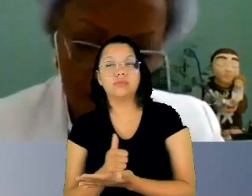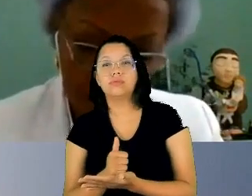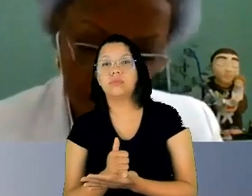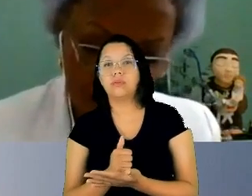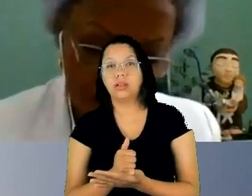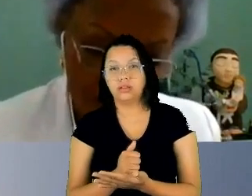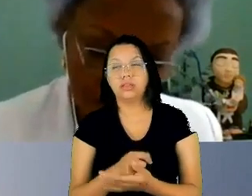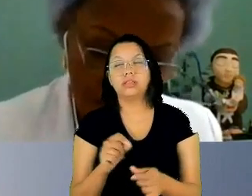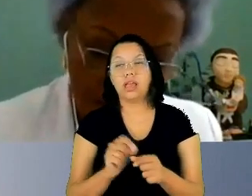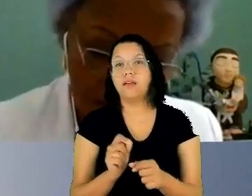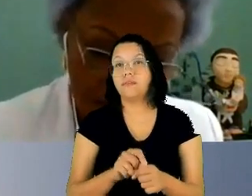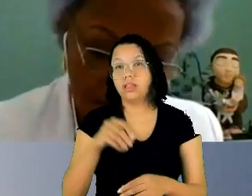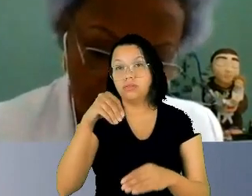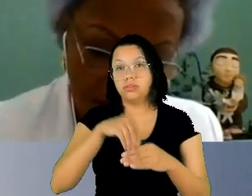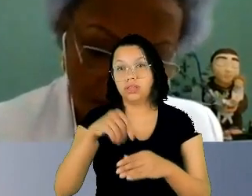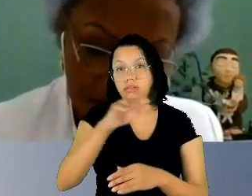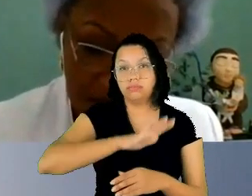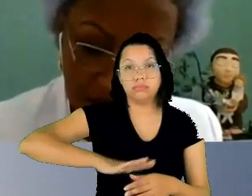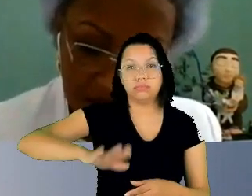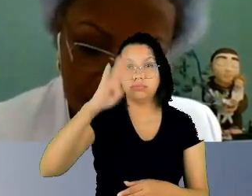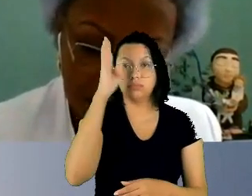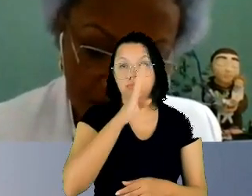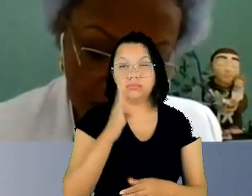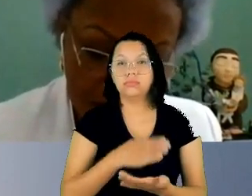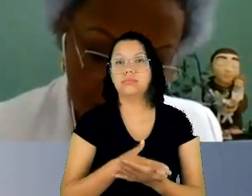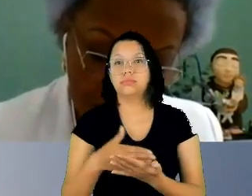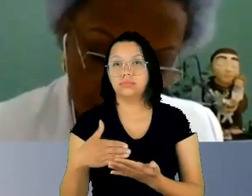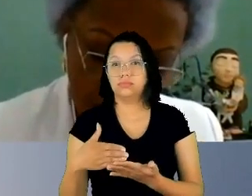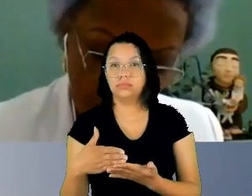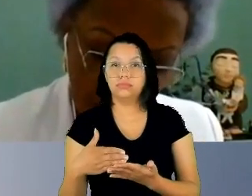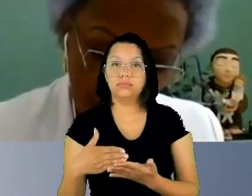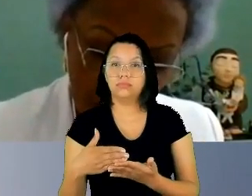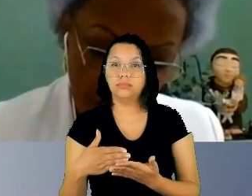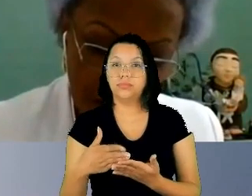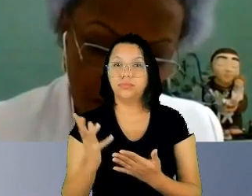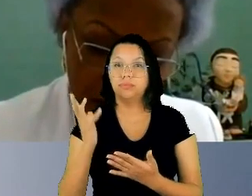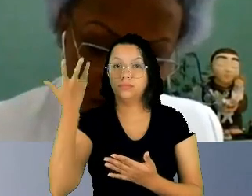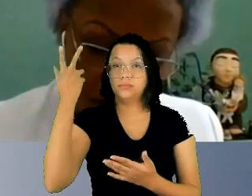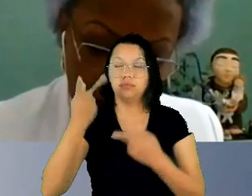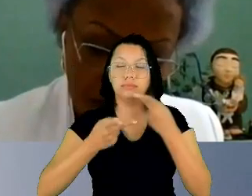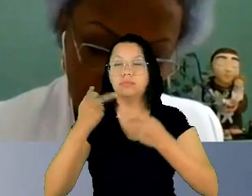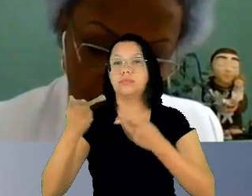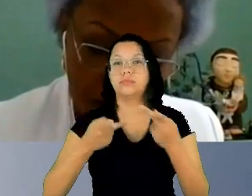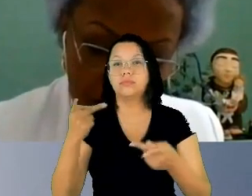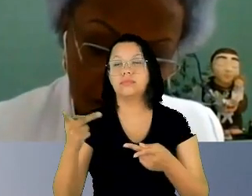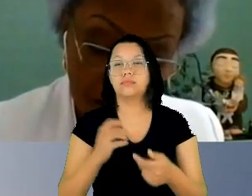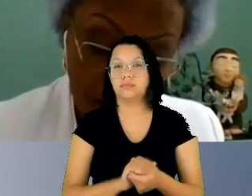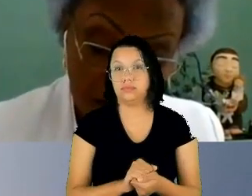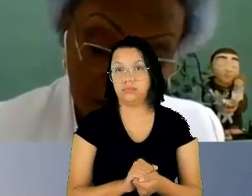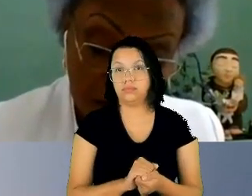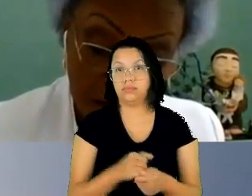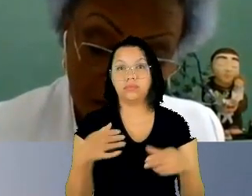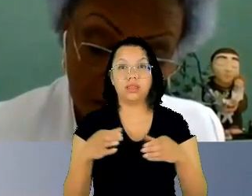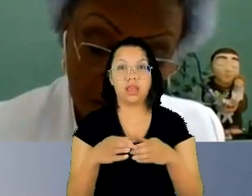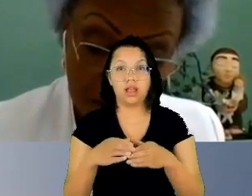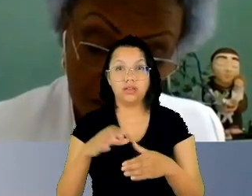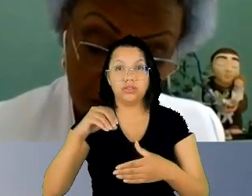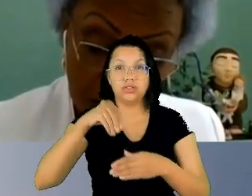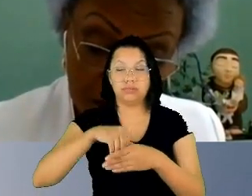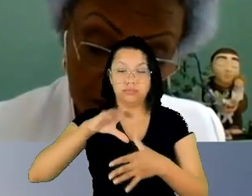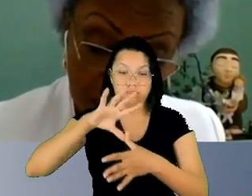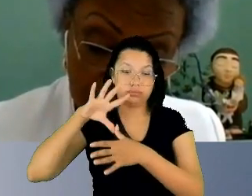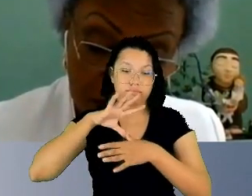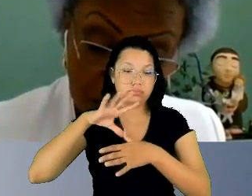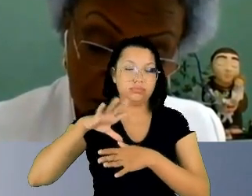a partir das decisões proferidas pela corte inteira americana de direitos humanos que